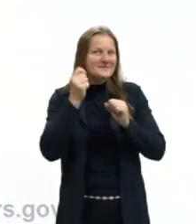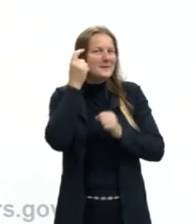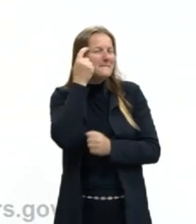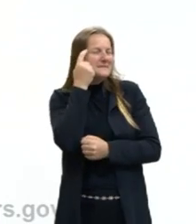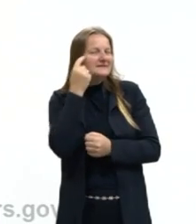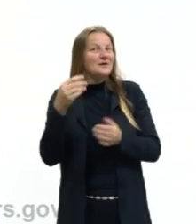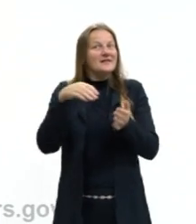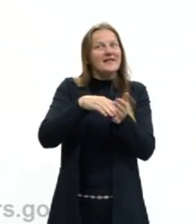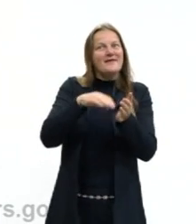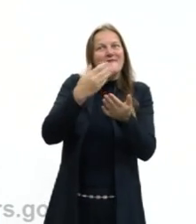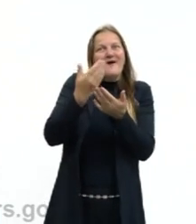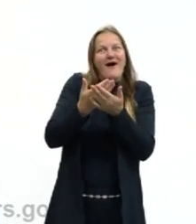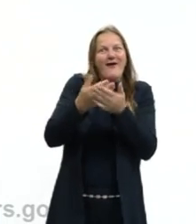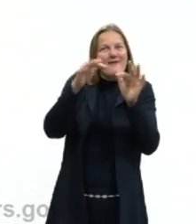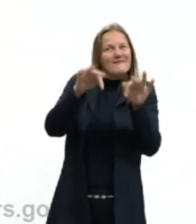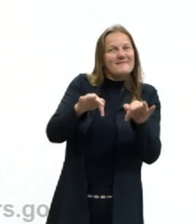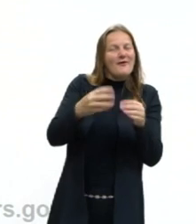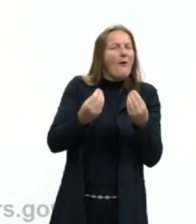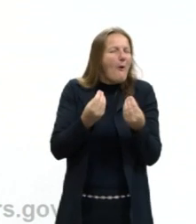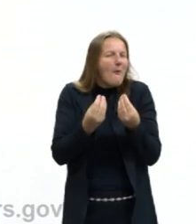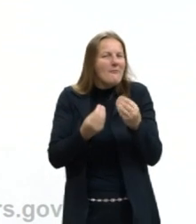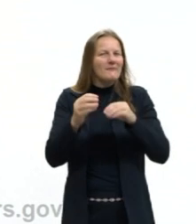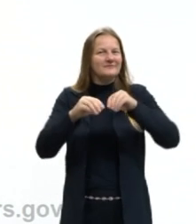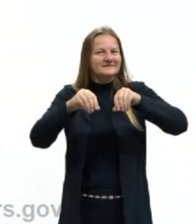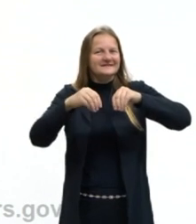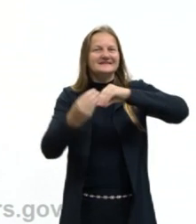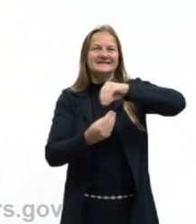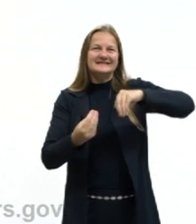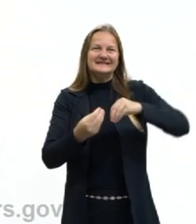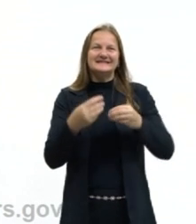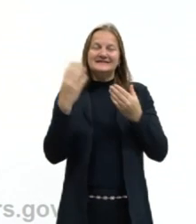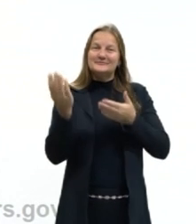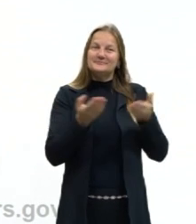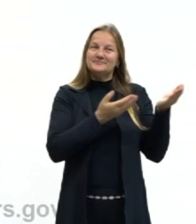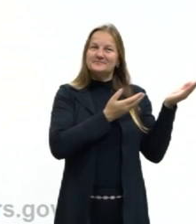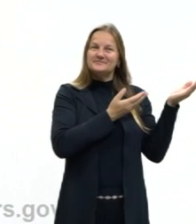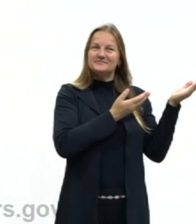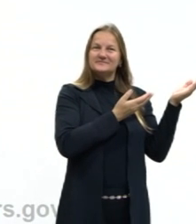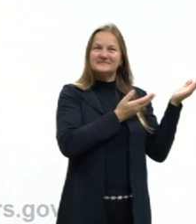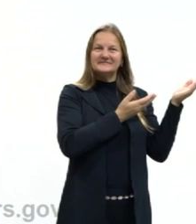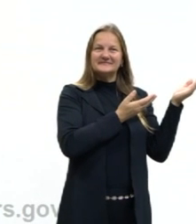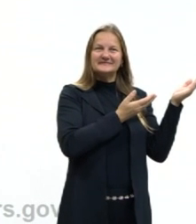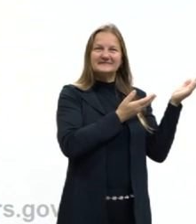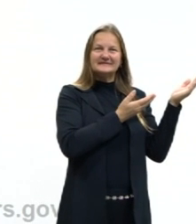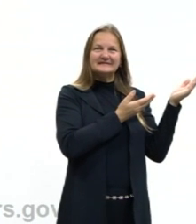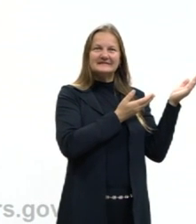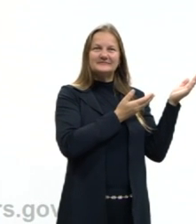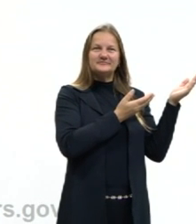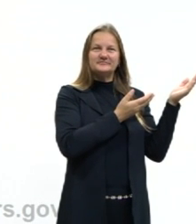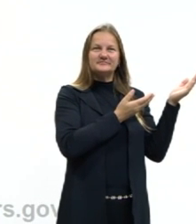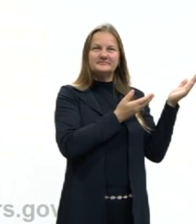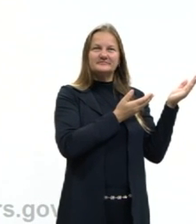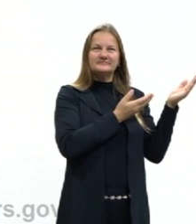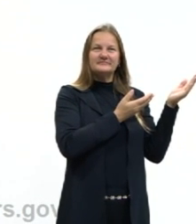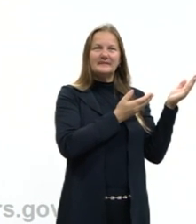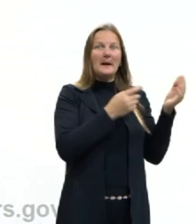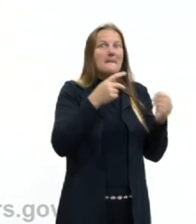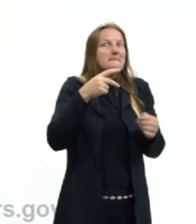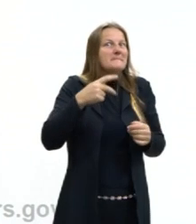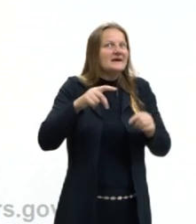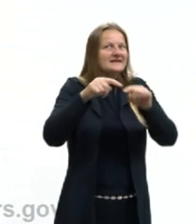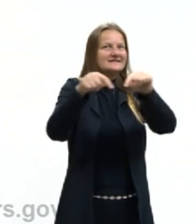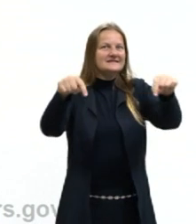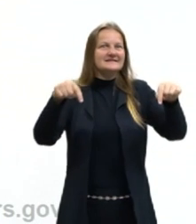até o final da aula como que é essa formação. Nessa charge, parece ser uma sala de aula